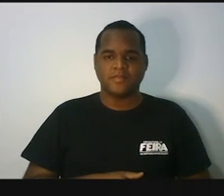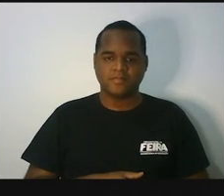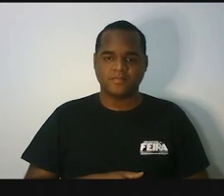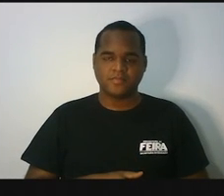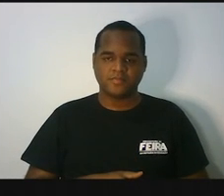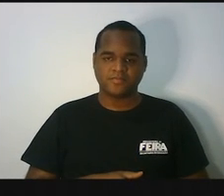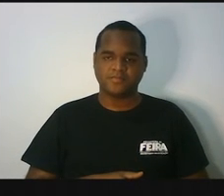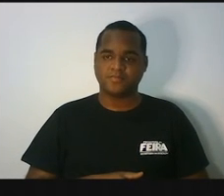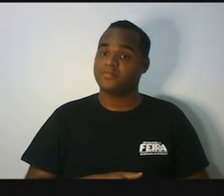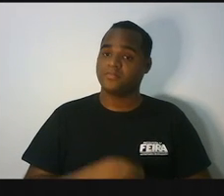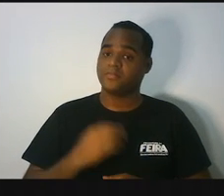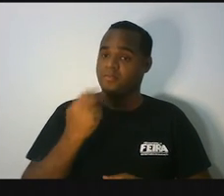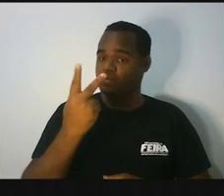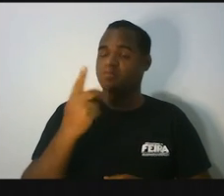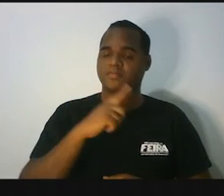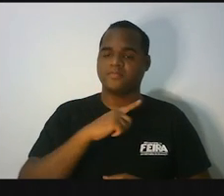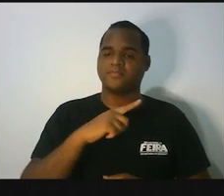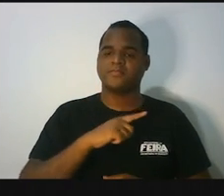2 caixinhas